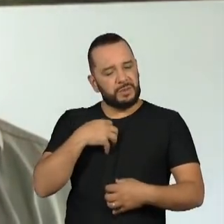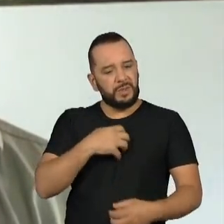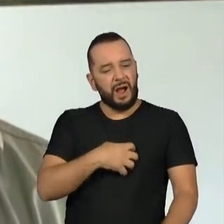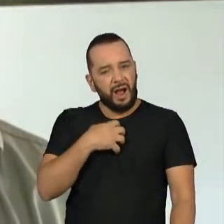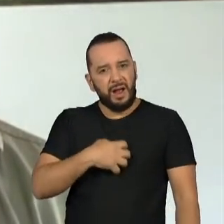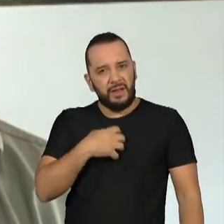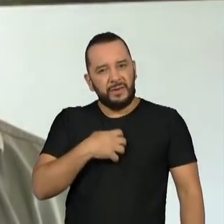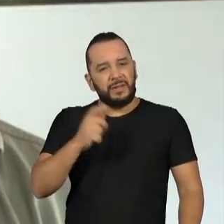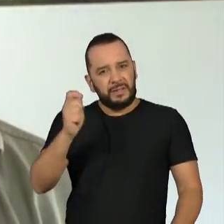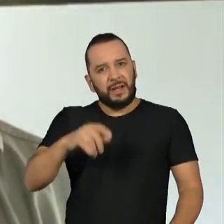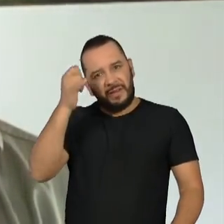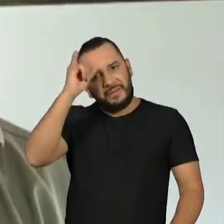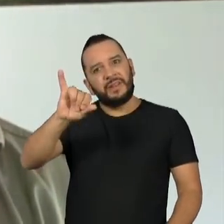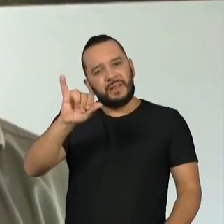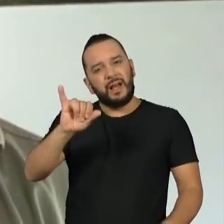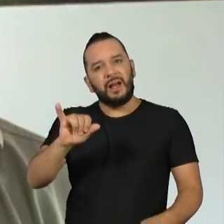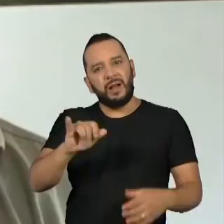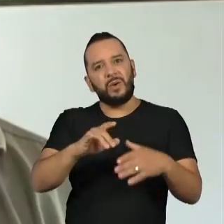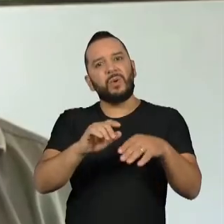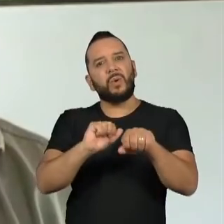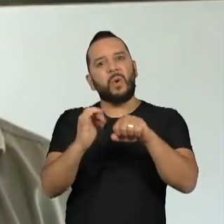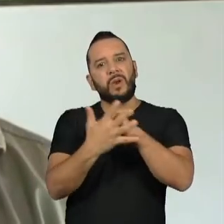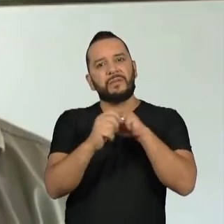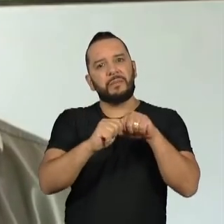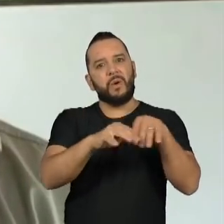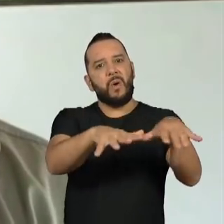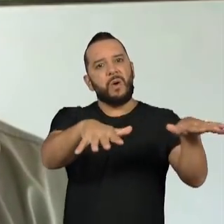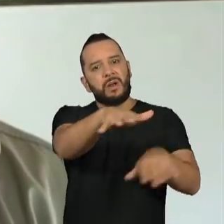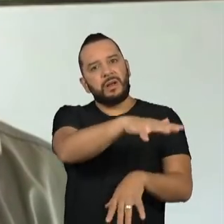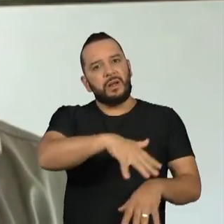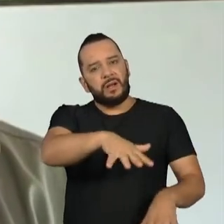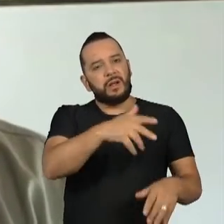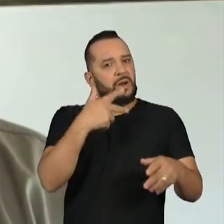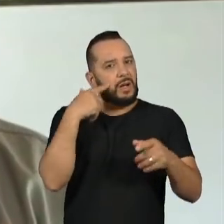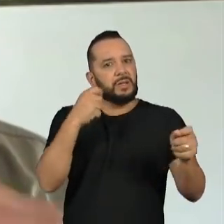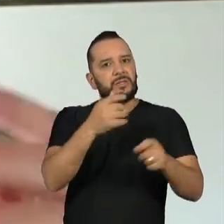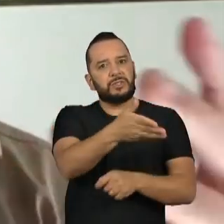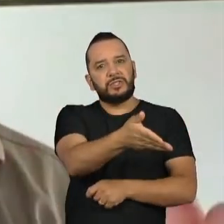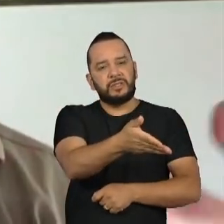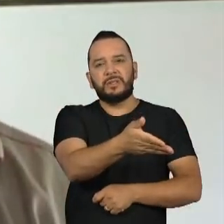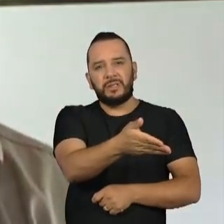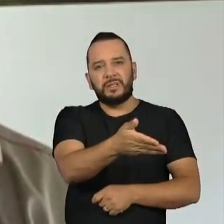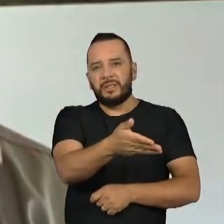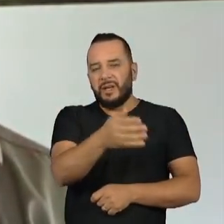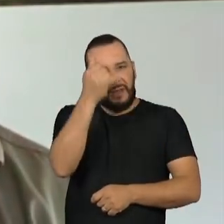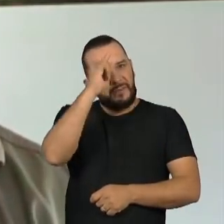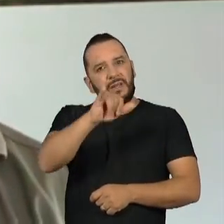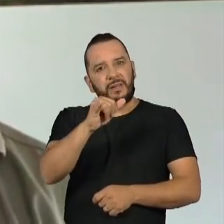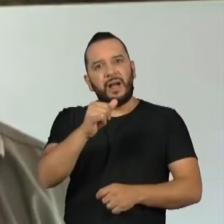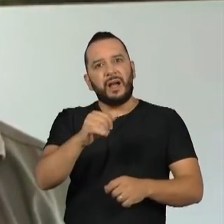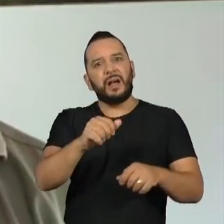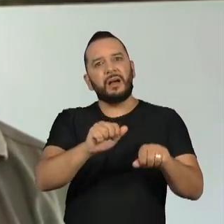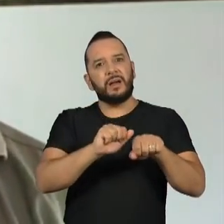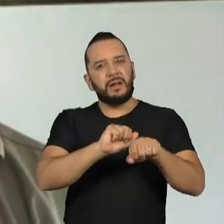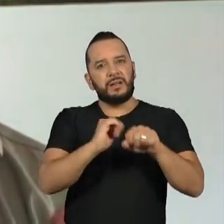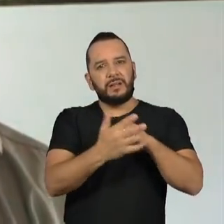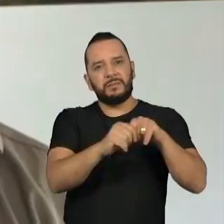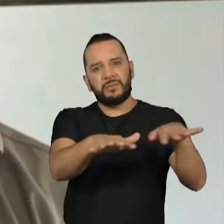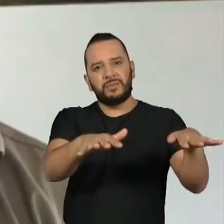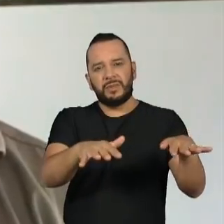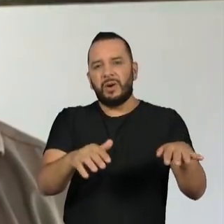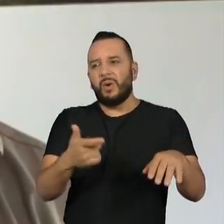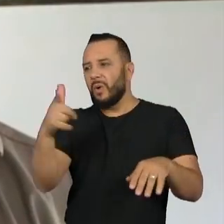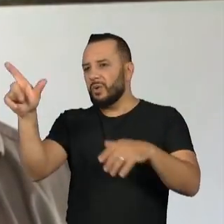da doença entrar, não só na aldeia do Iaulapiti, como várias outras aldeias do Brasil. No Mato Grosso,